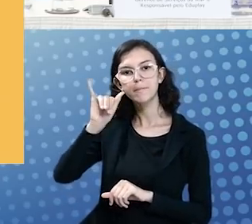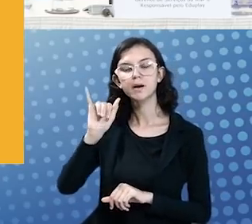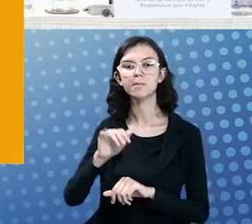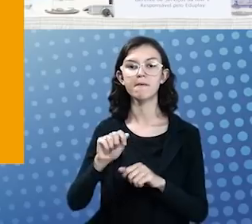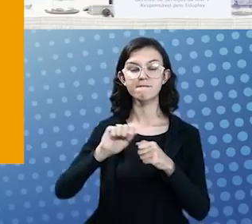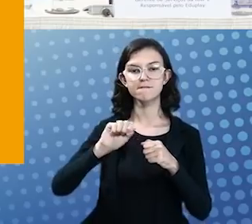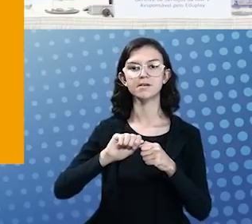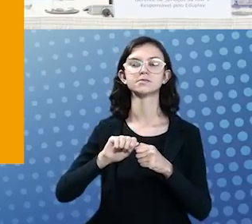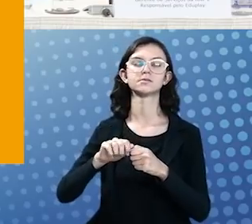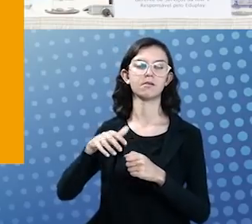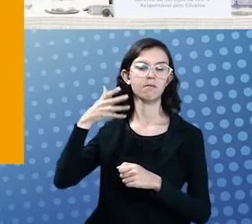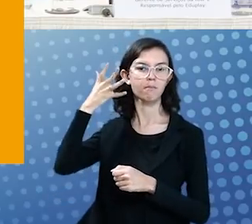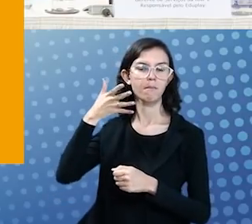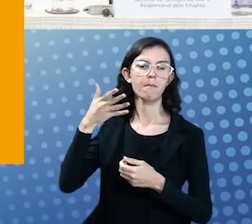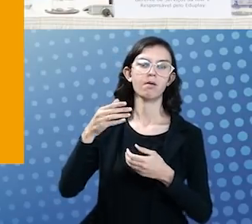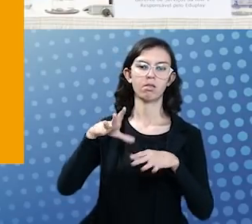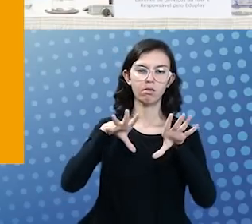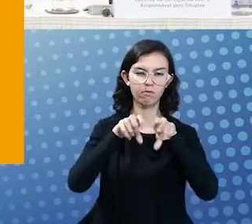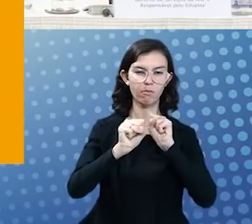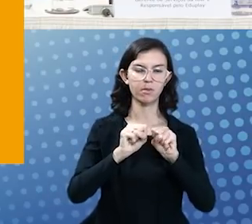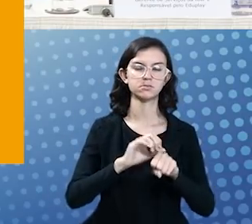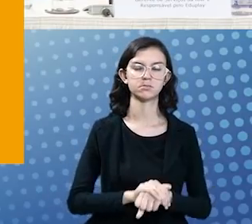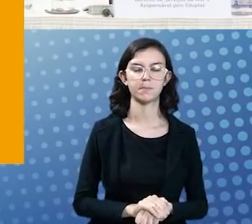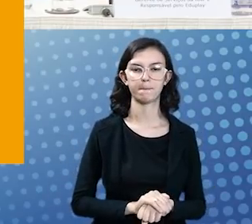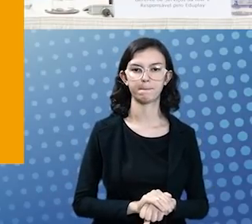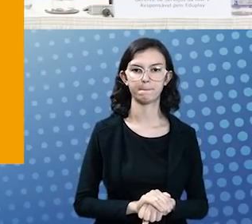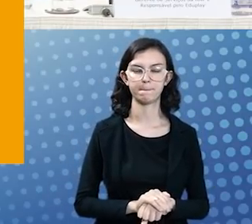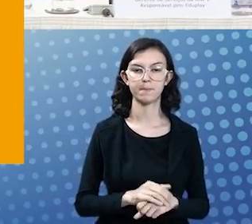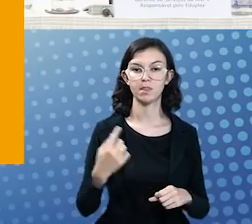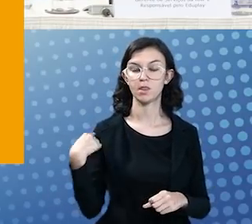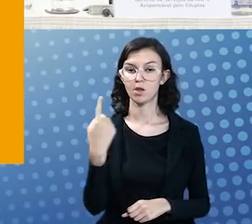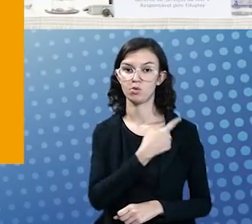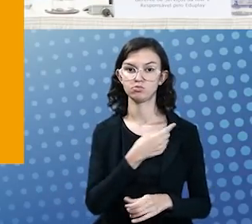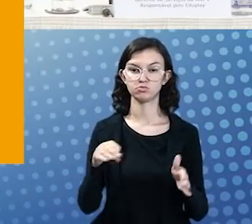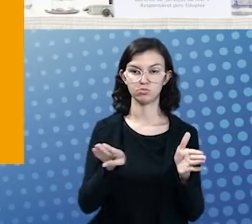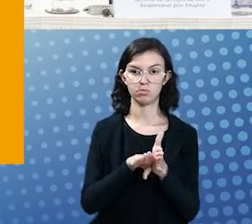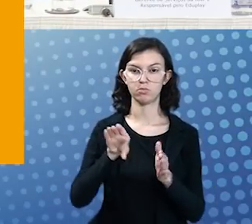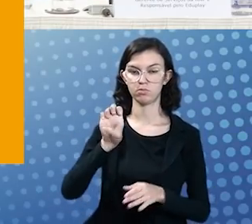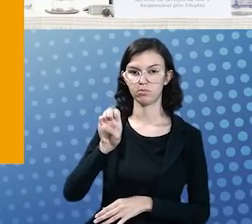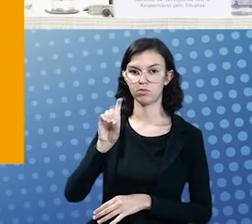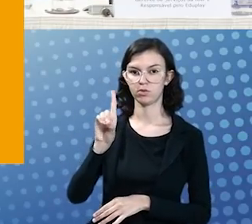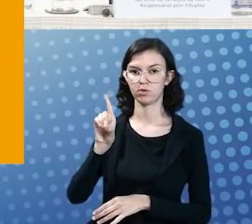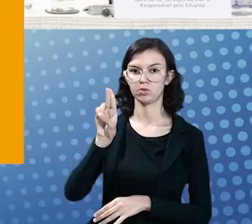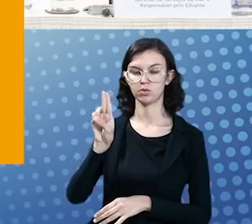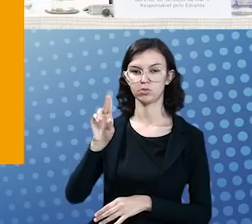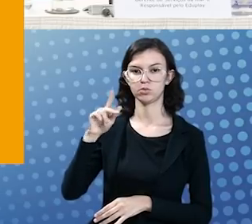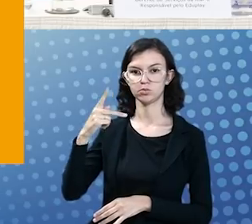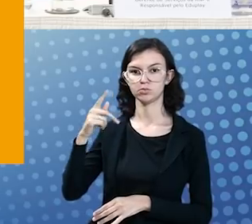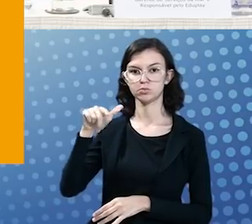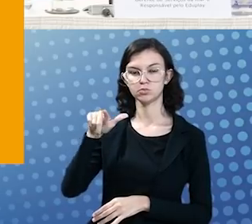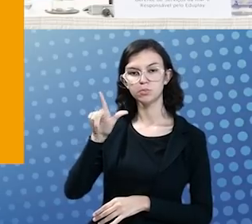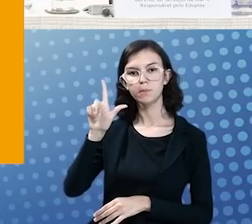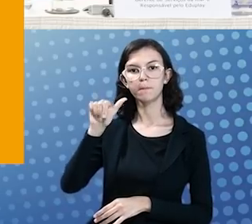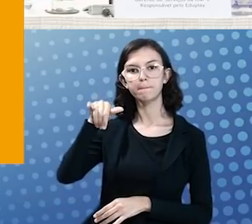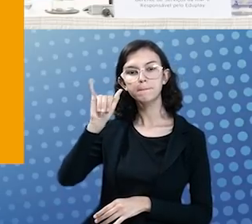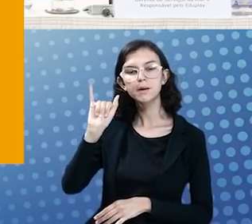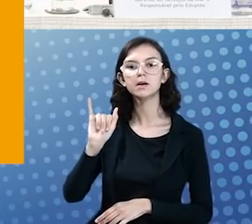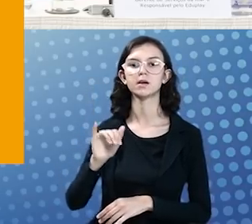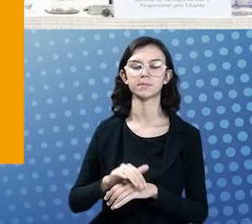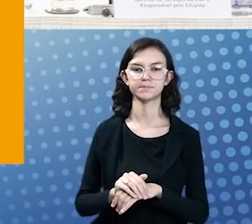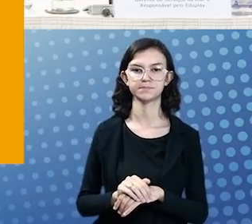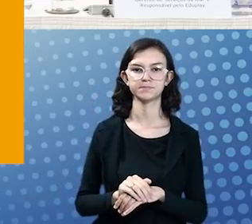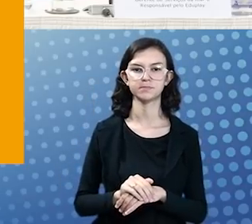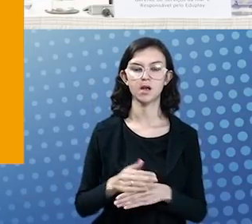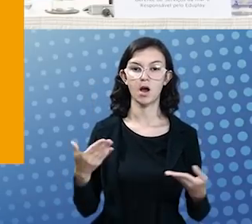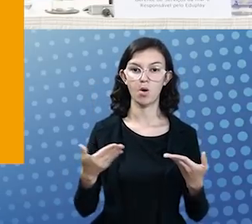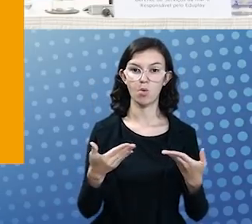Próximo, por favor. E aí nós chegamos ao Eduplay, que nós temos aí um desafio